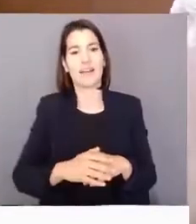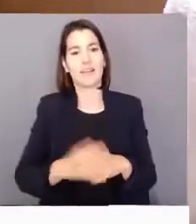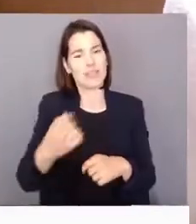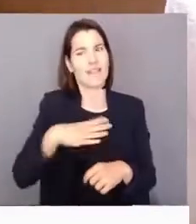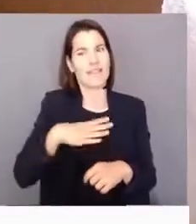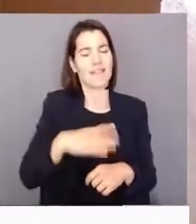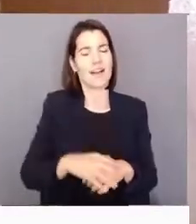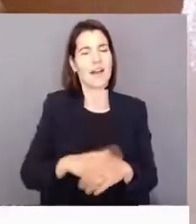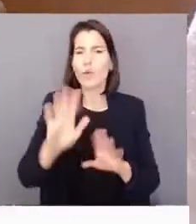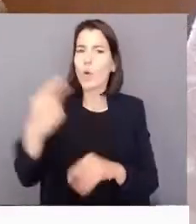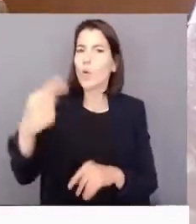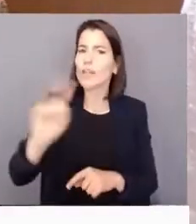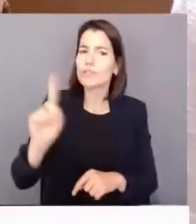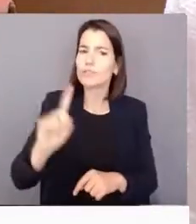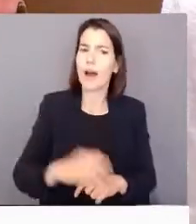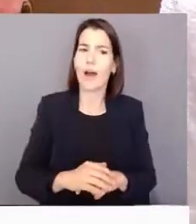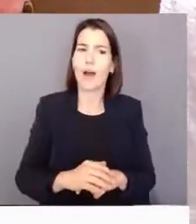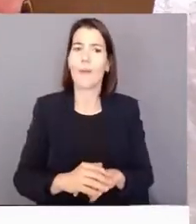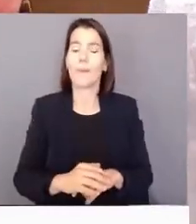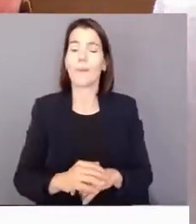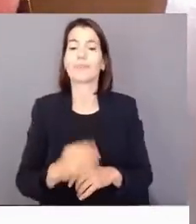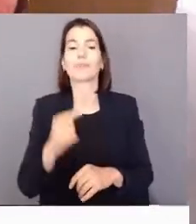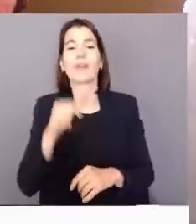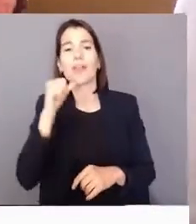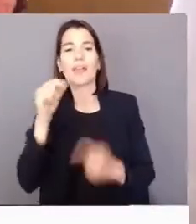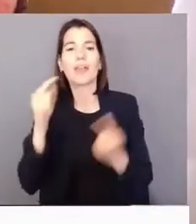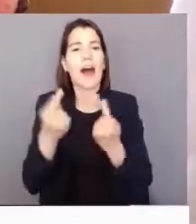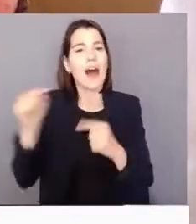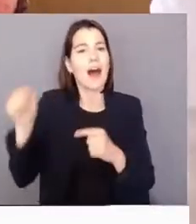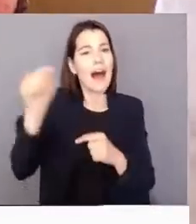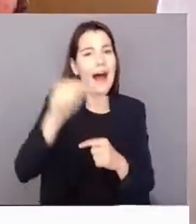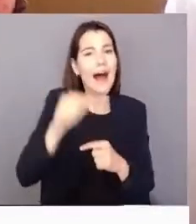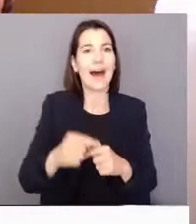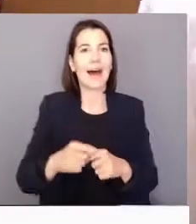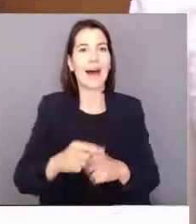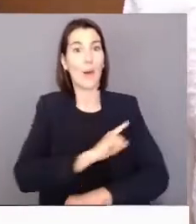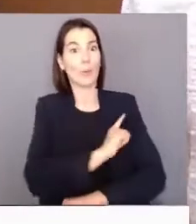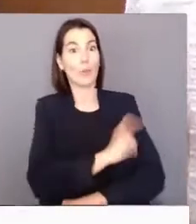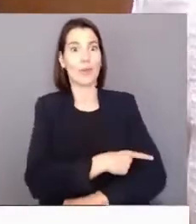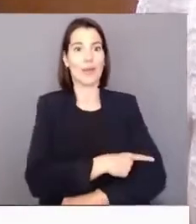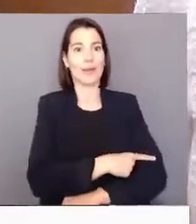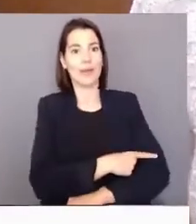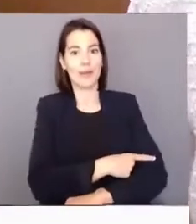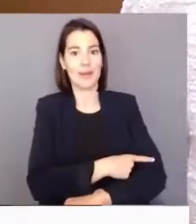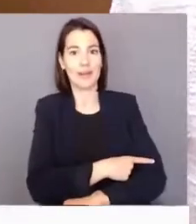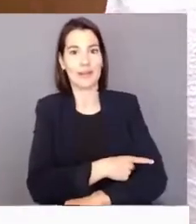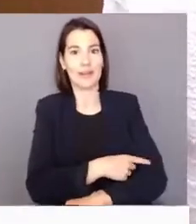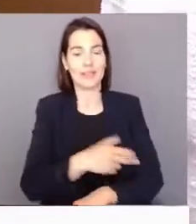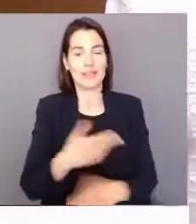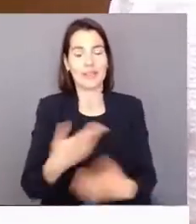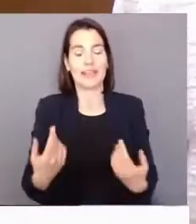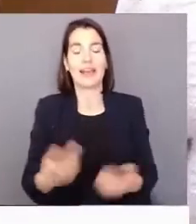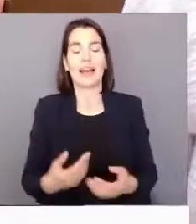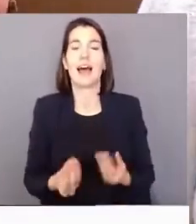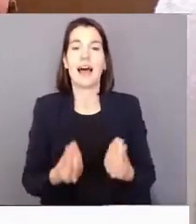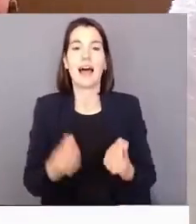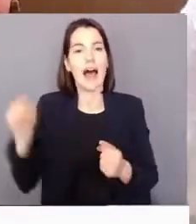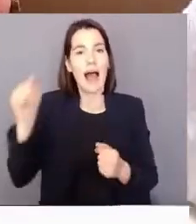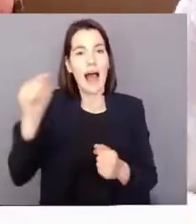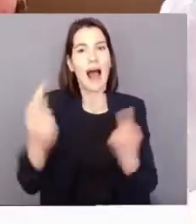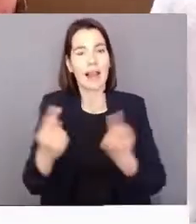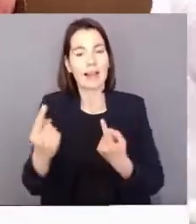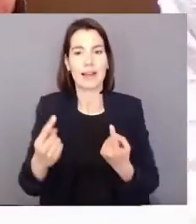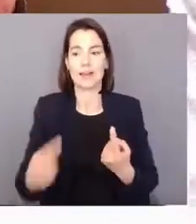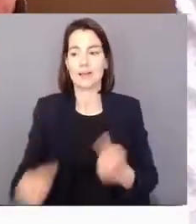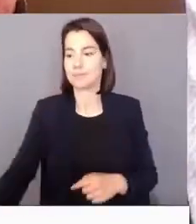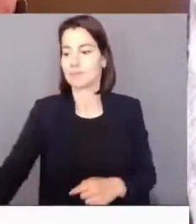uma altura há sempre o poder tem o roro vazio. E, portanto, há sempre alguém que o ocupa. De maneira